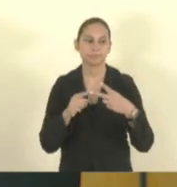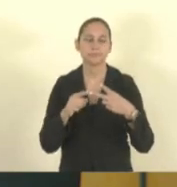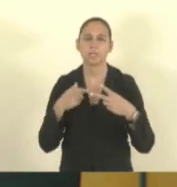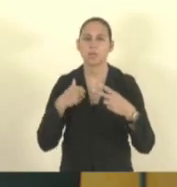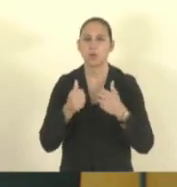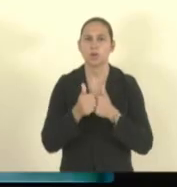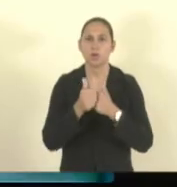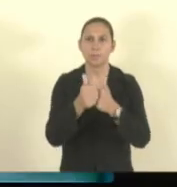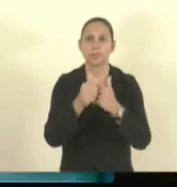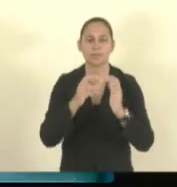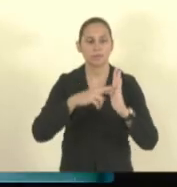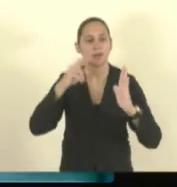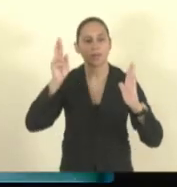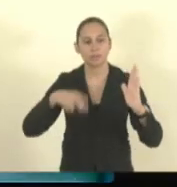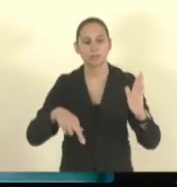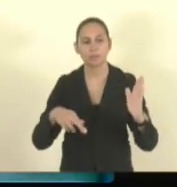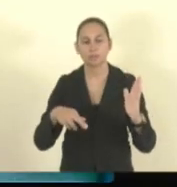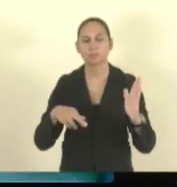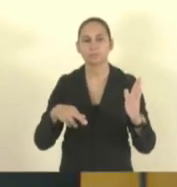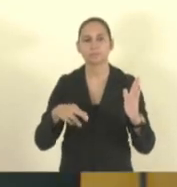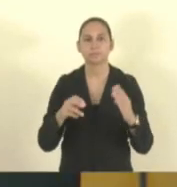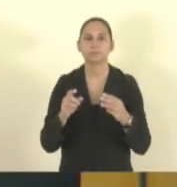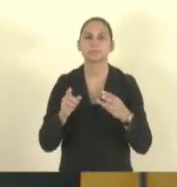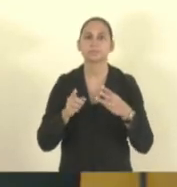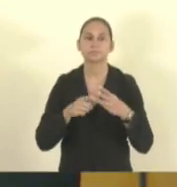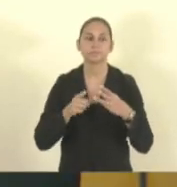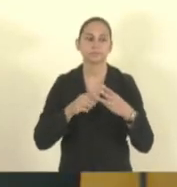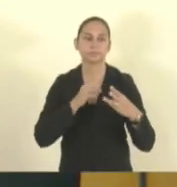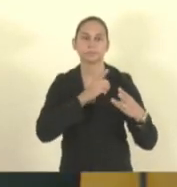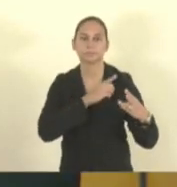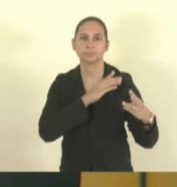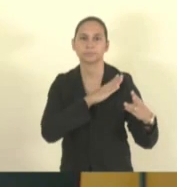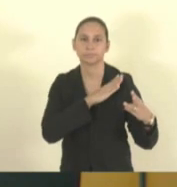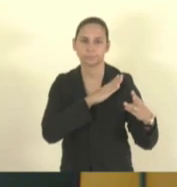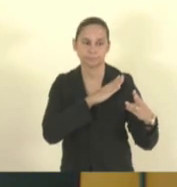Acompanhe o voto do relator, senhor presidente. Deputado Danilo Baense.